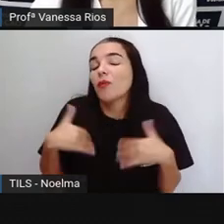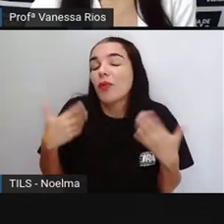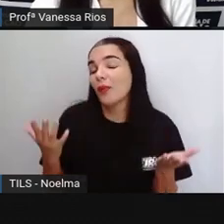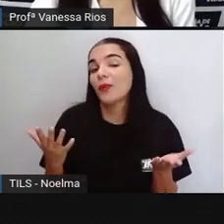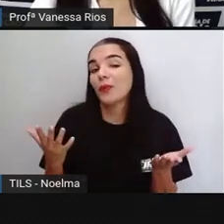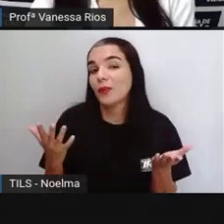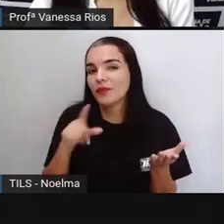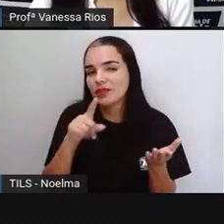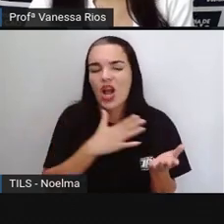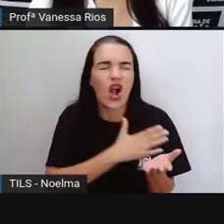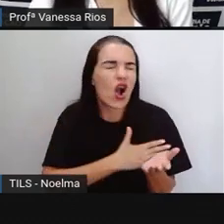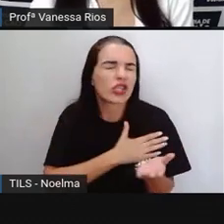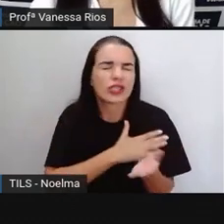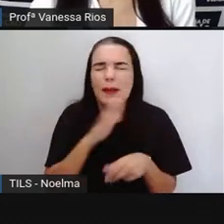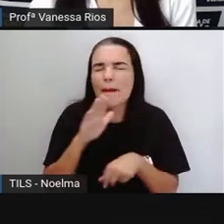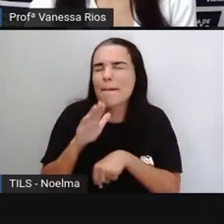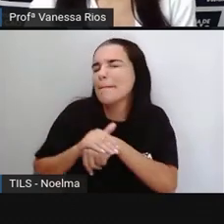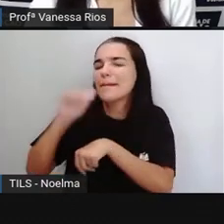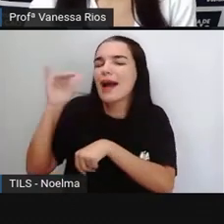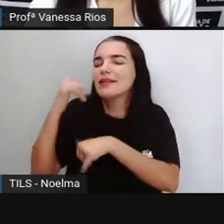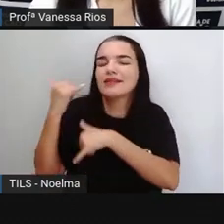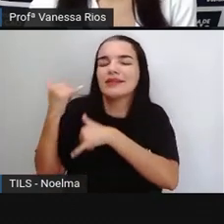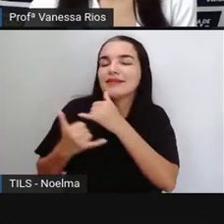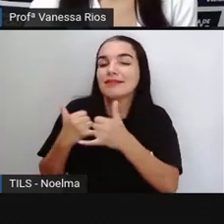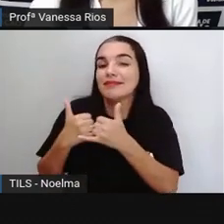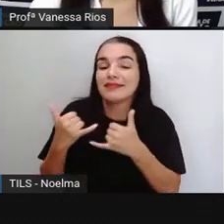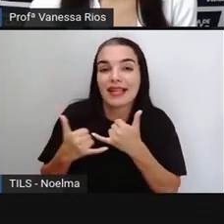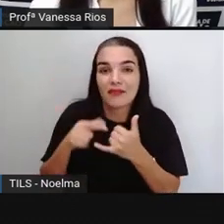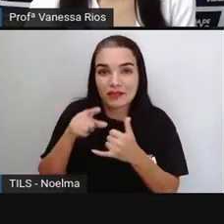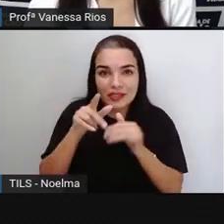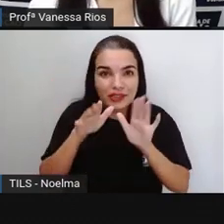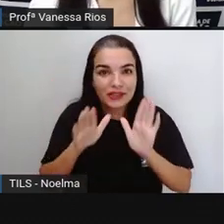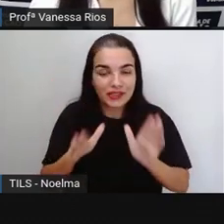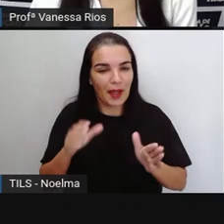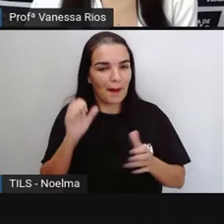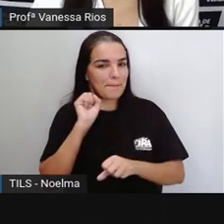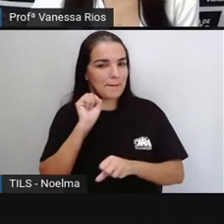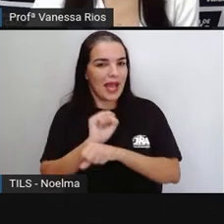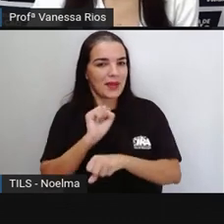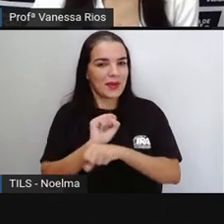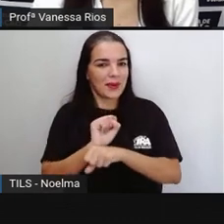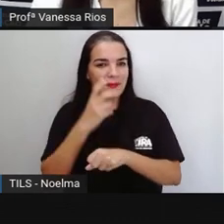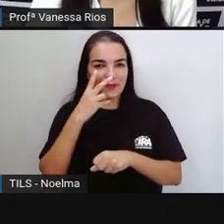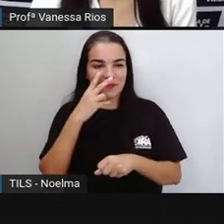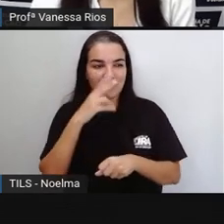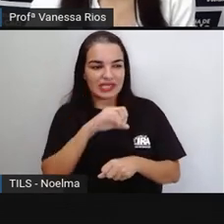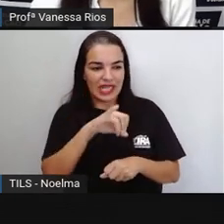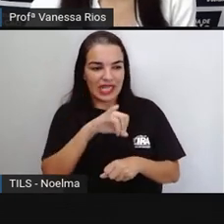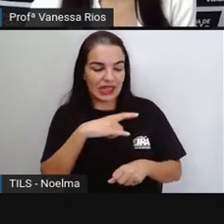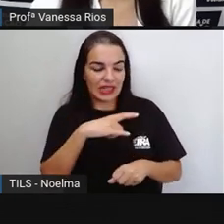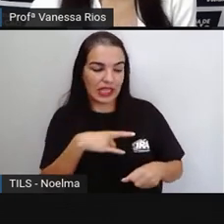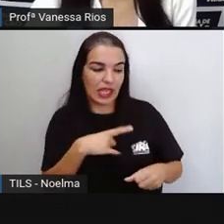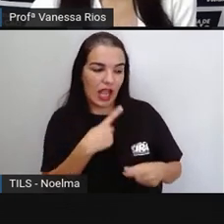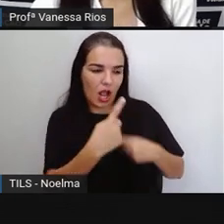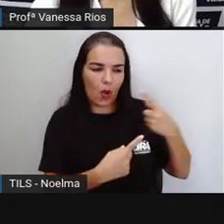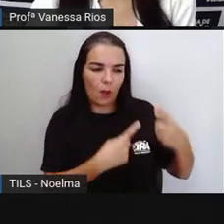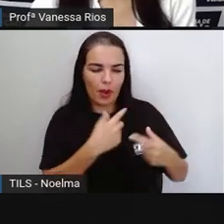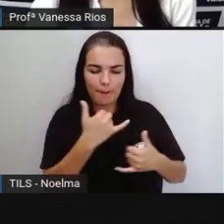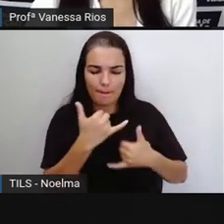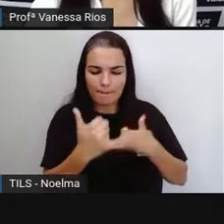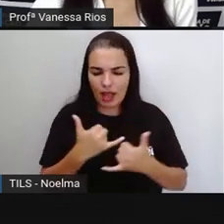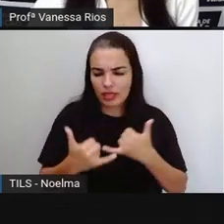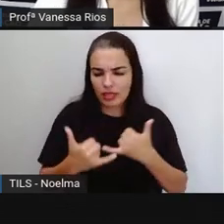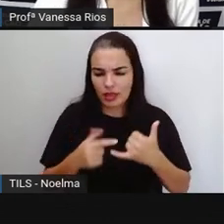você mais gosta de brincar? Você já parou para observar se existe alguma brincadeira que você brinca, que você costuma